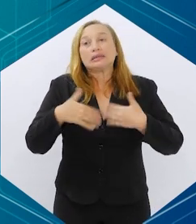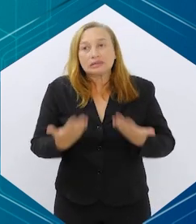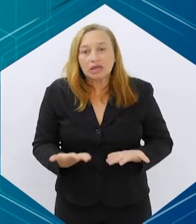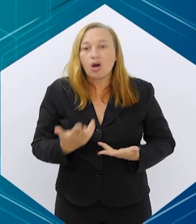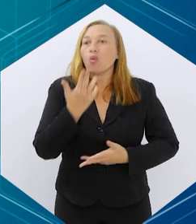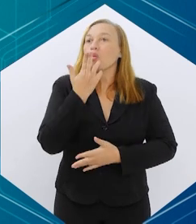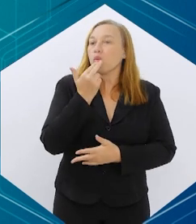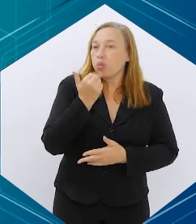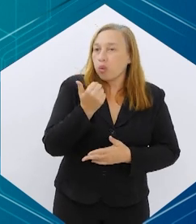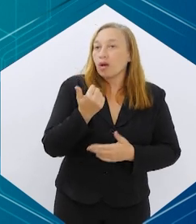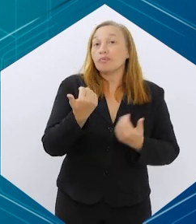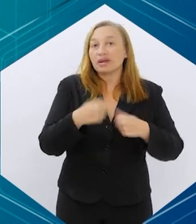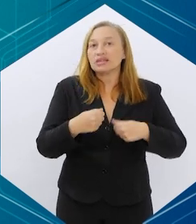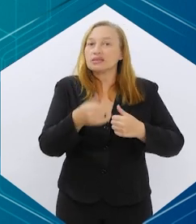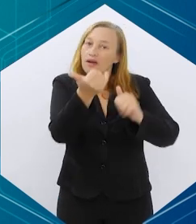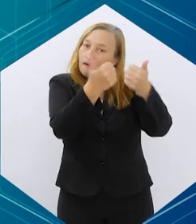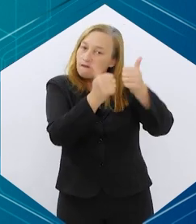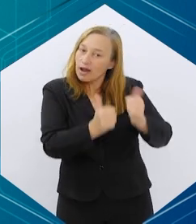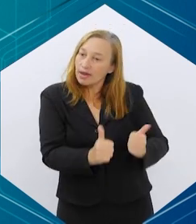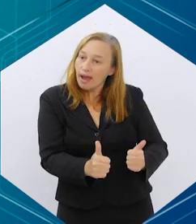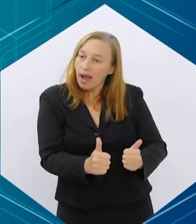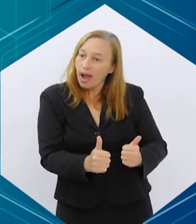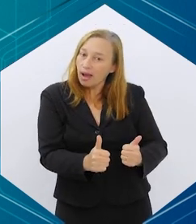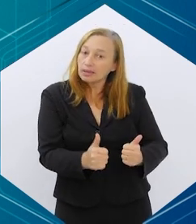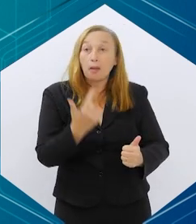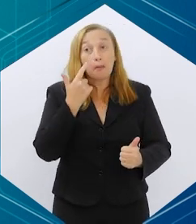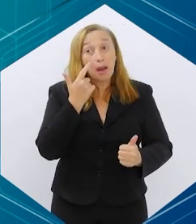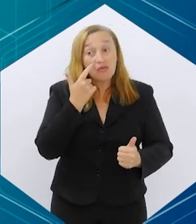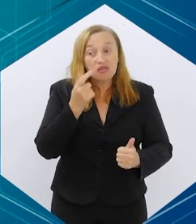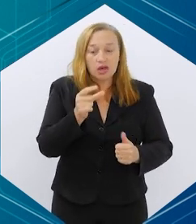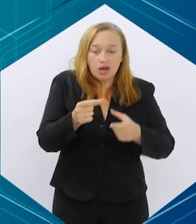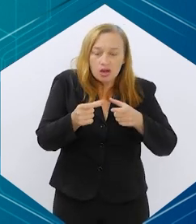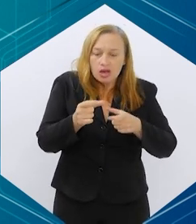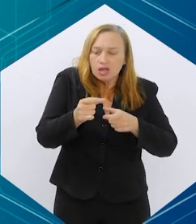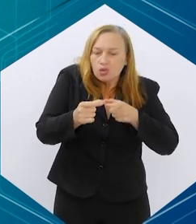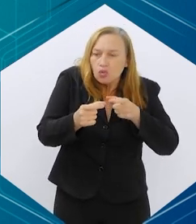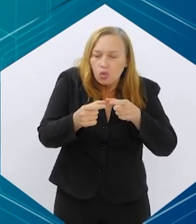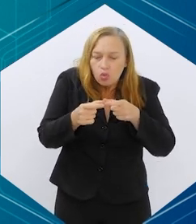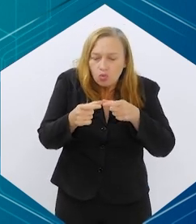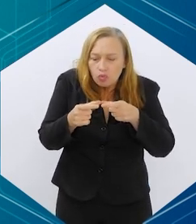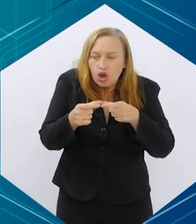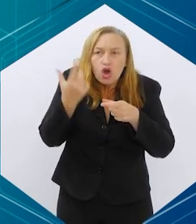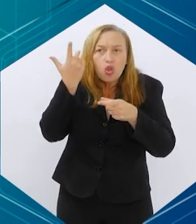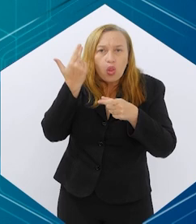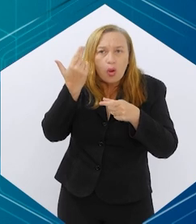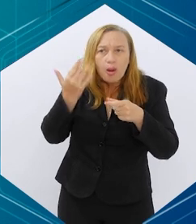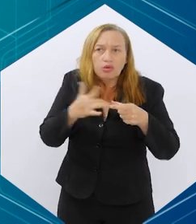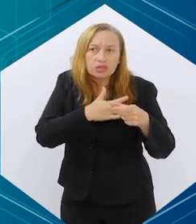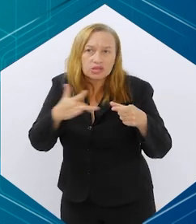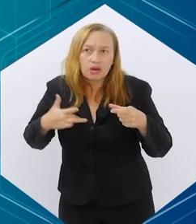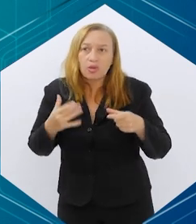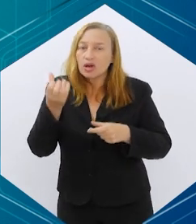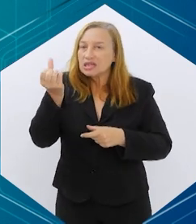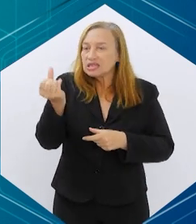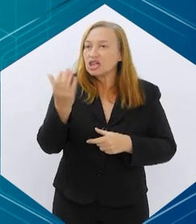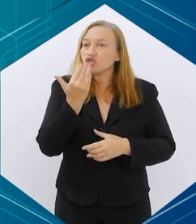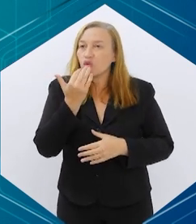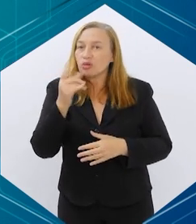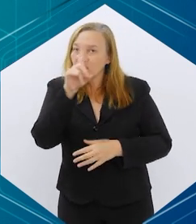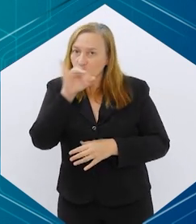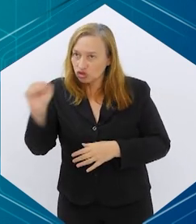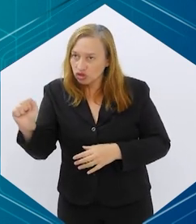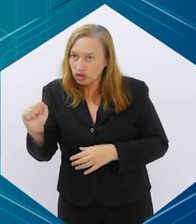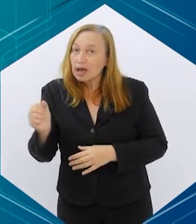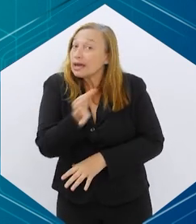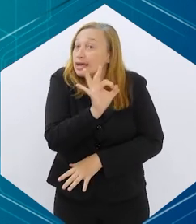essa alimentação deve vir fracionada. que a gente conhece basicamente como uma alimentação normal, saudável, seria um seis refeições ao